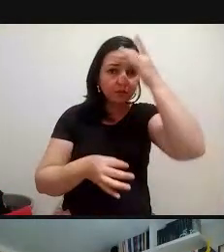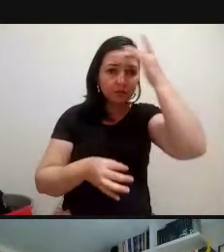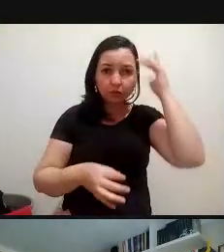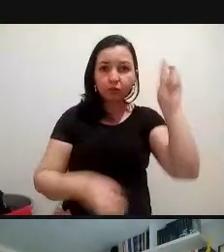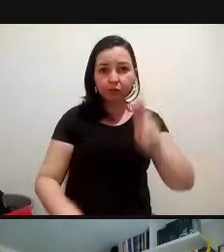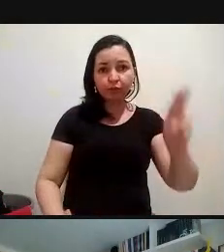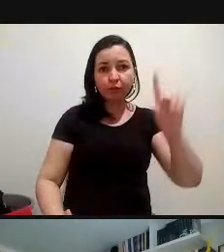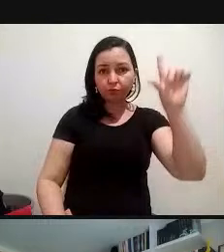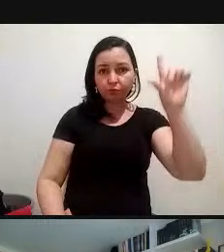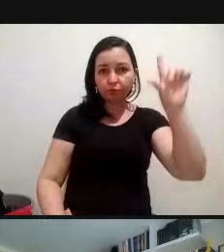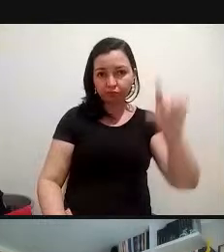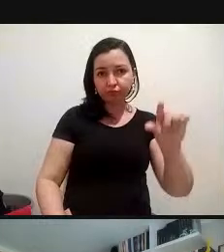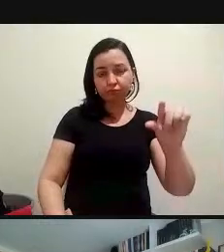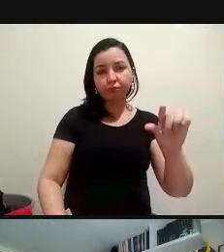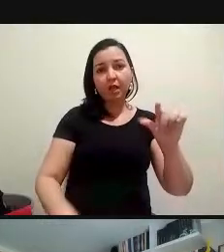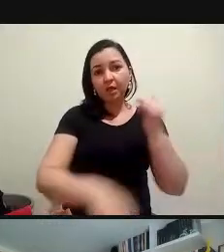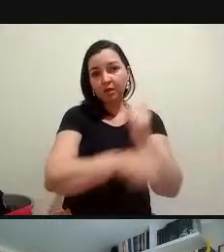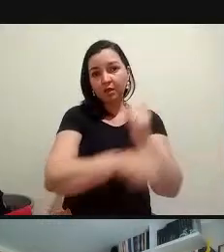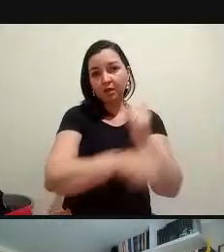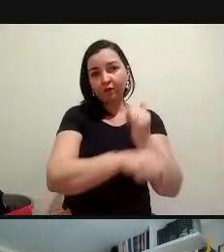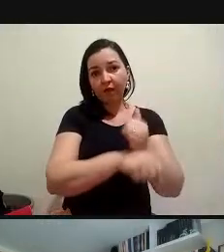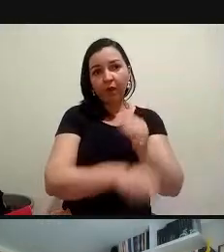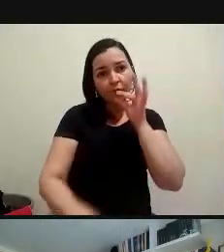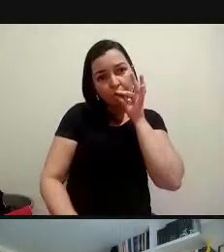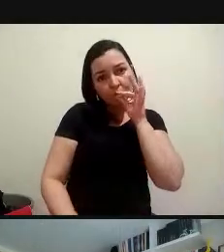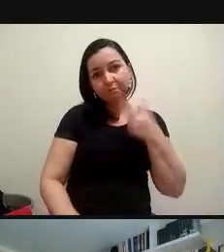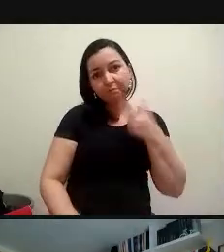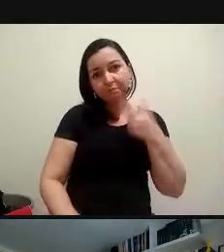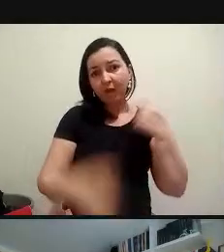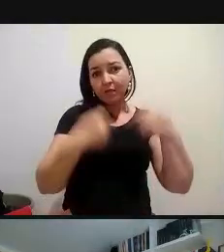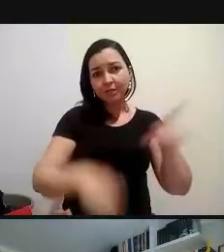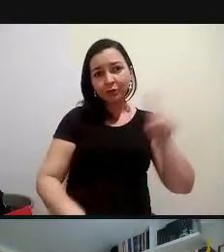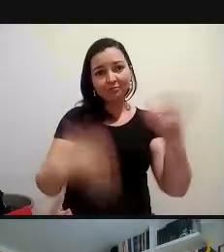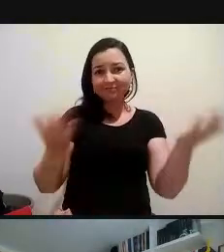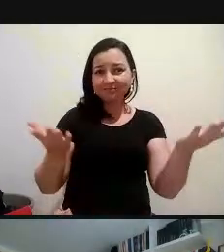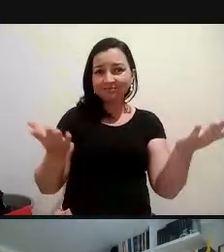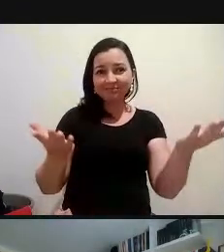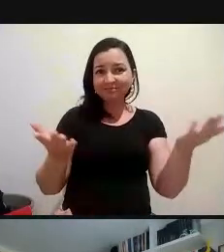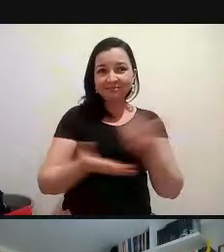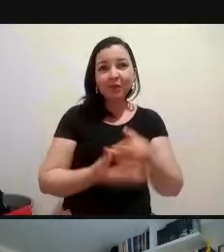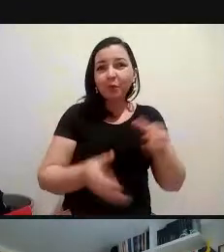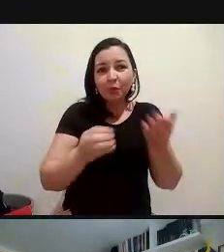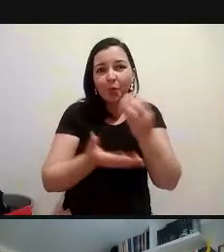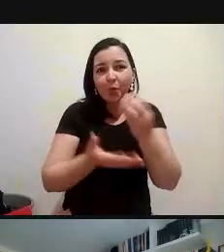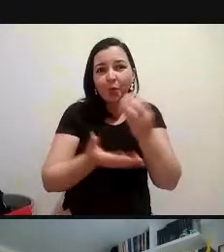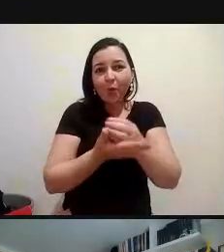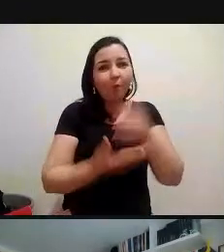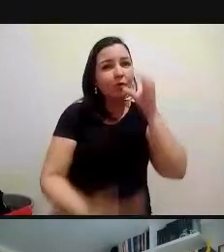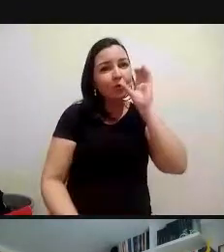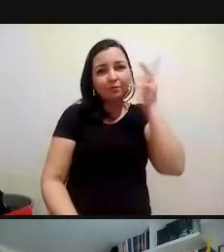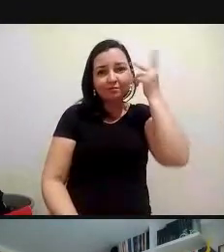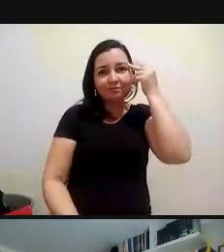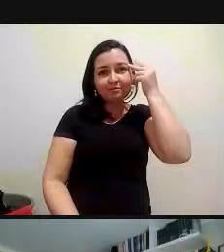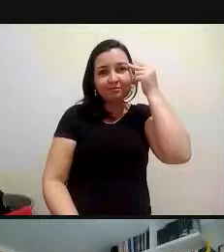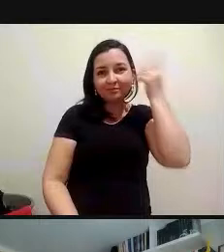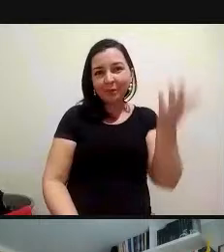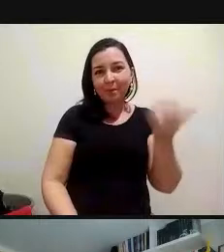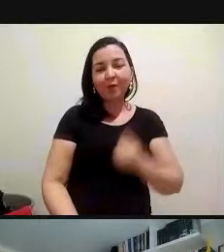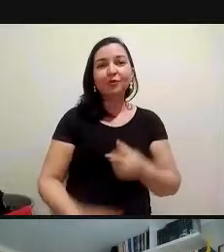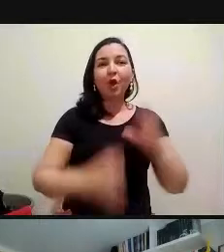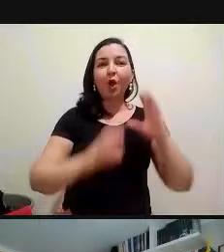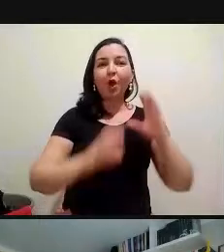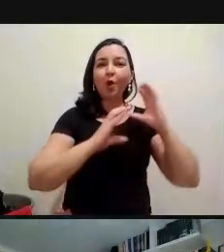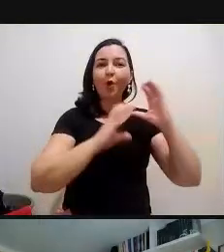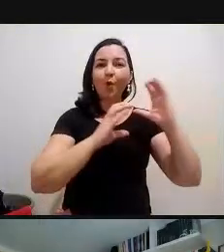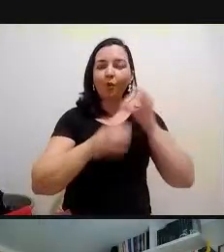de inox, mas de preferência, se você não precisar do canudo, toma no copo, né, geralmente na água de coco a gente precisa do canudo, mas se você está no